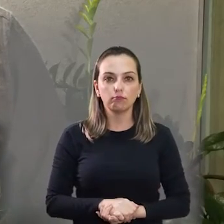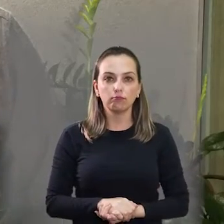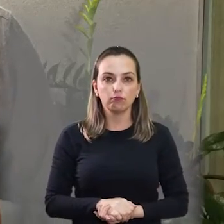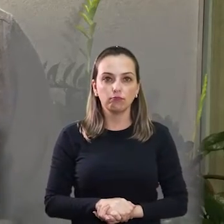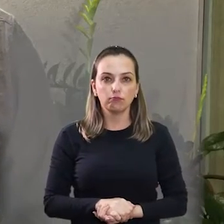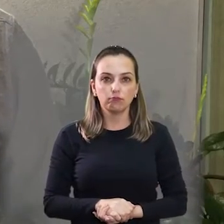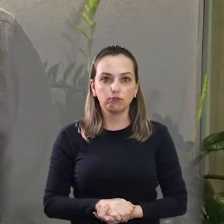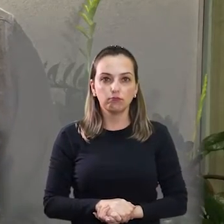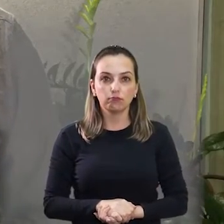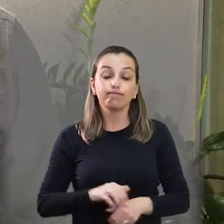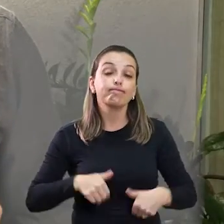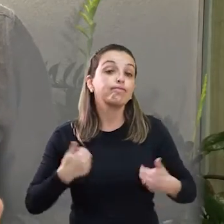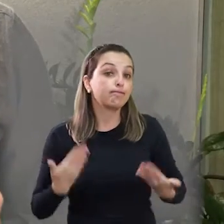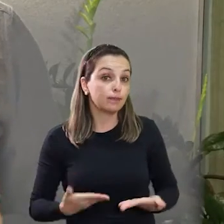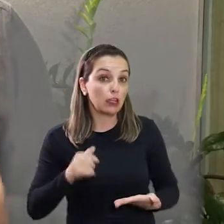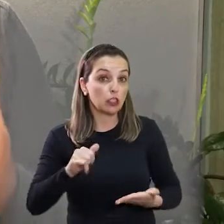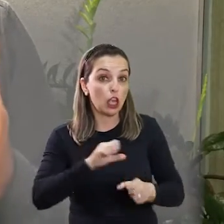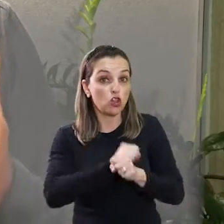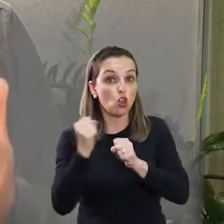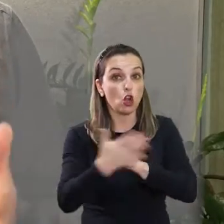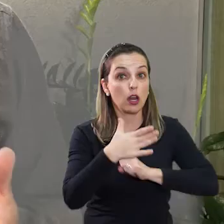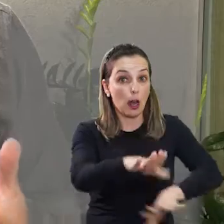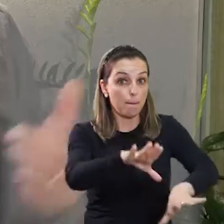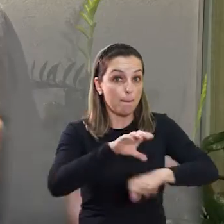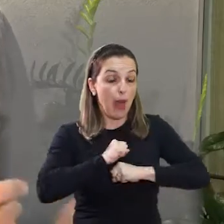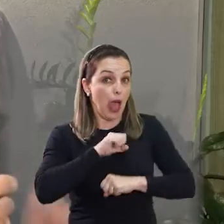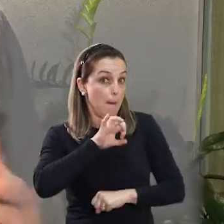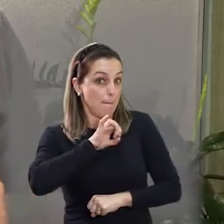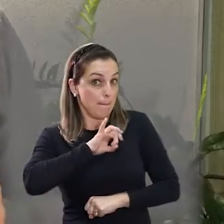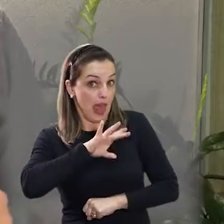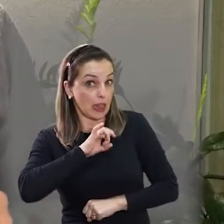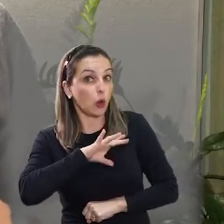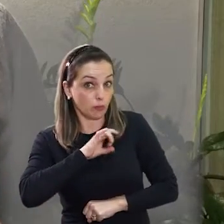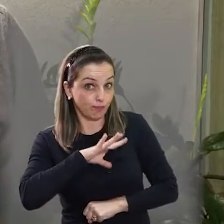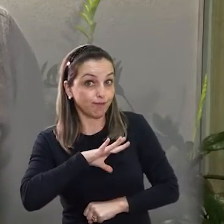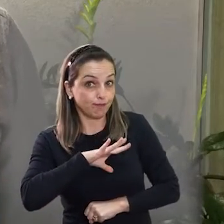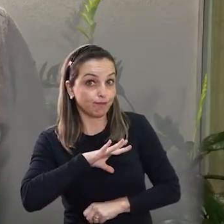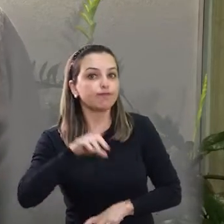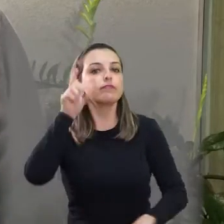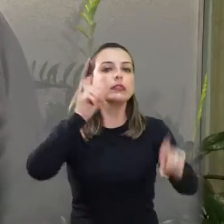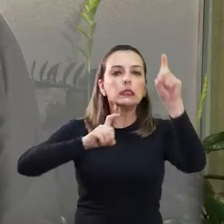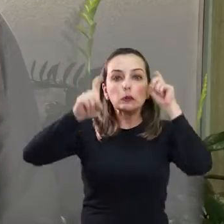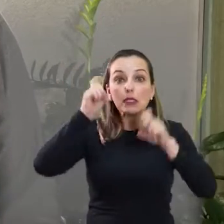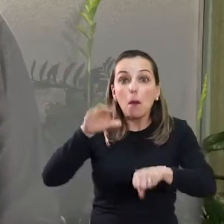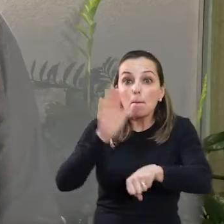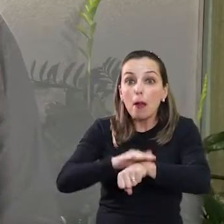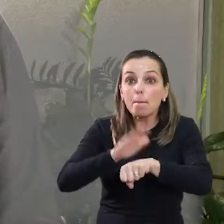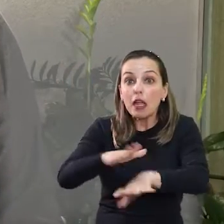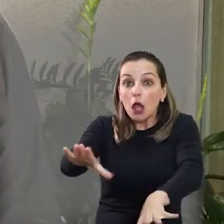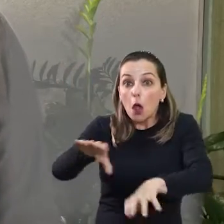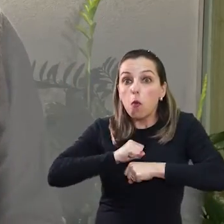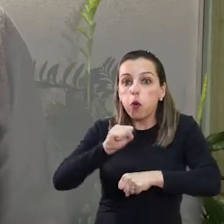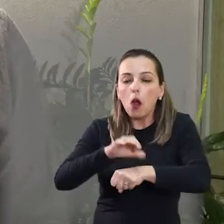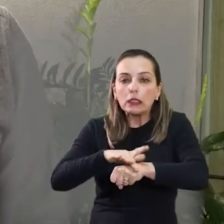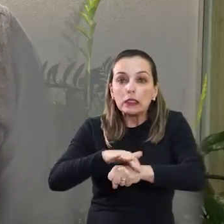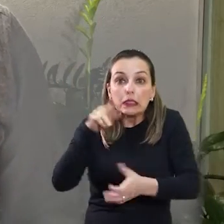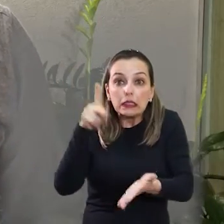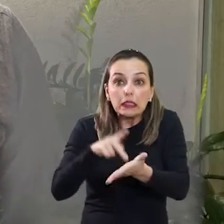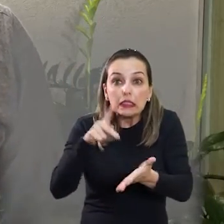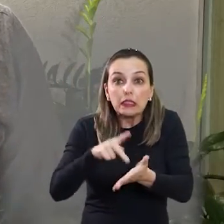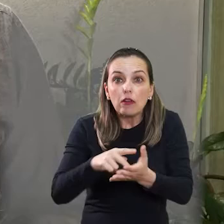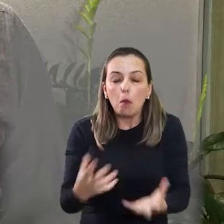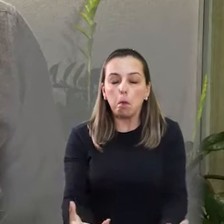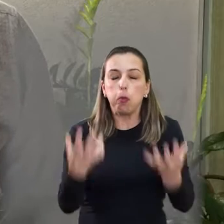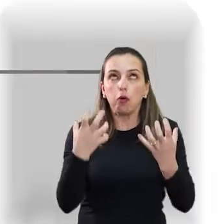E aí? Se a notícia já era preocupante, a confirmação dela traz mais apreensão